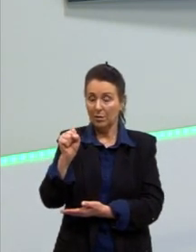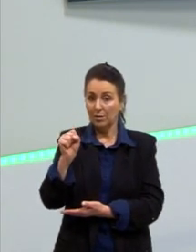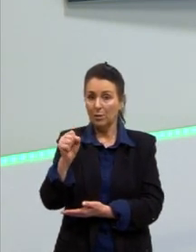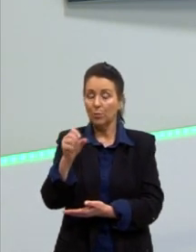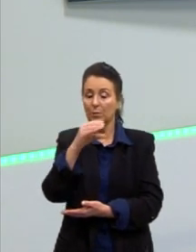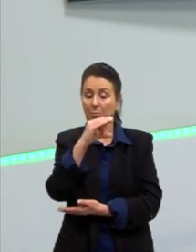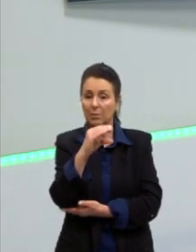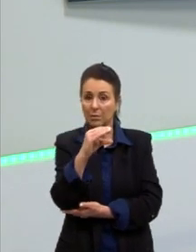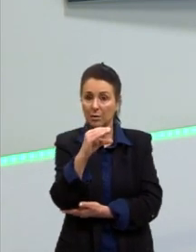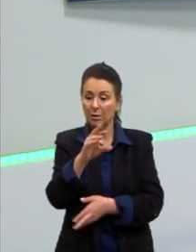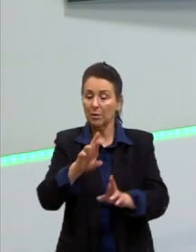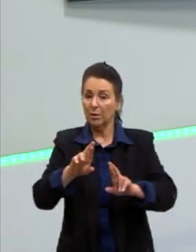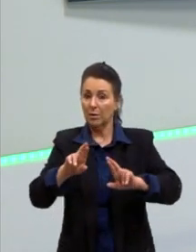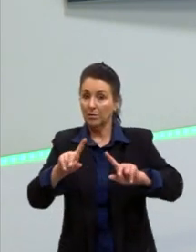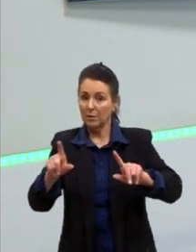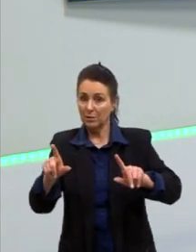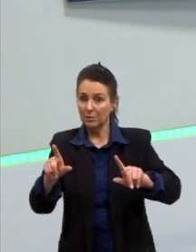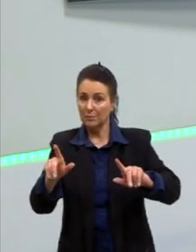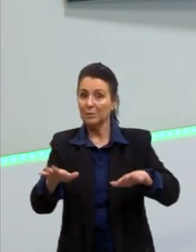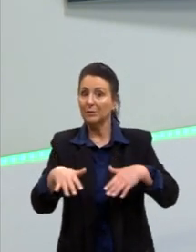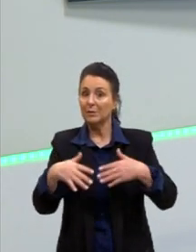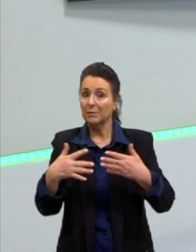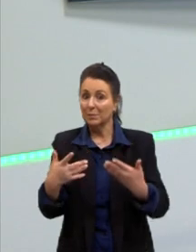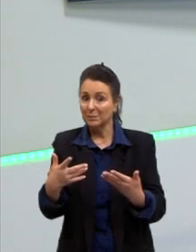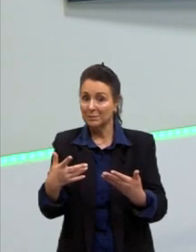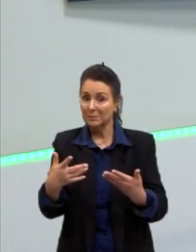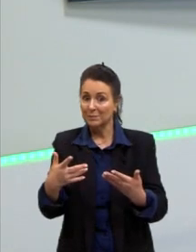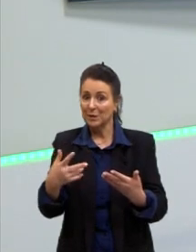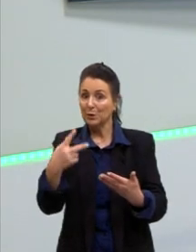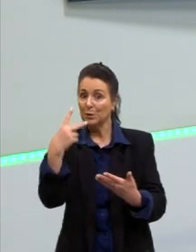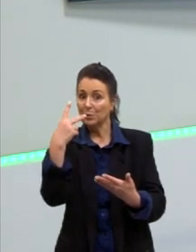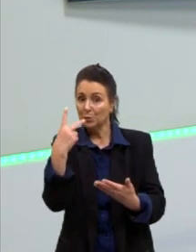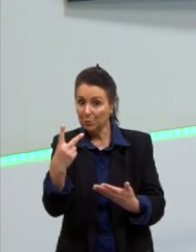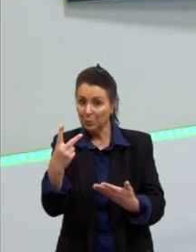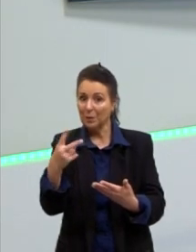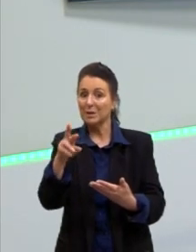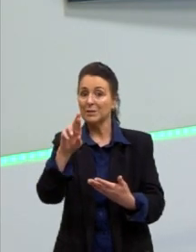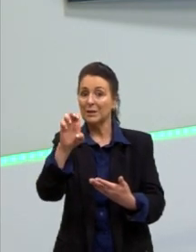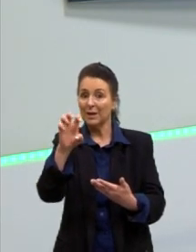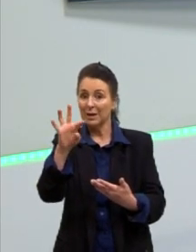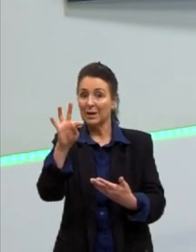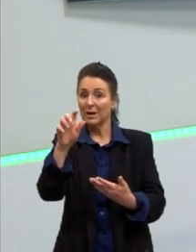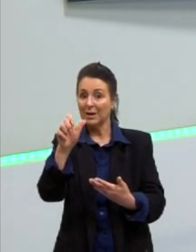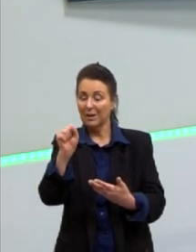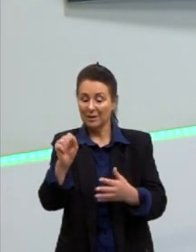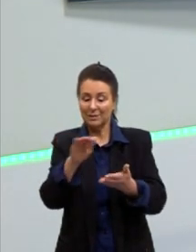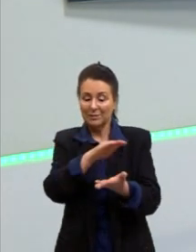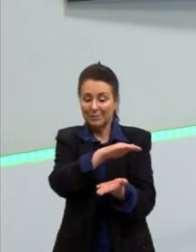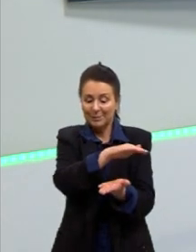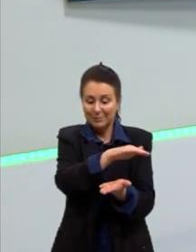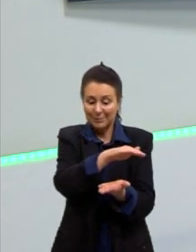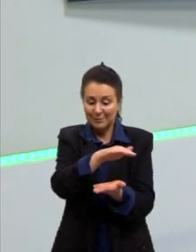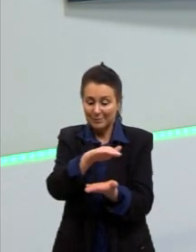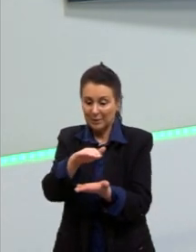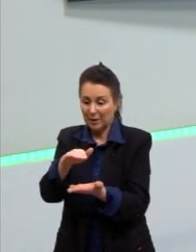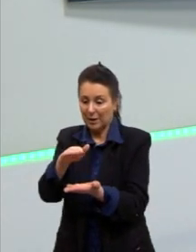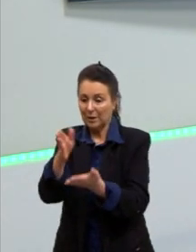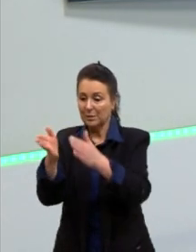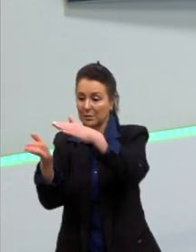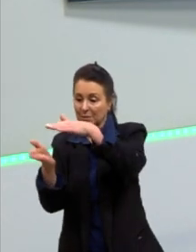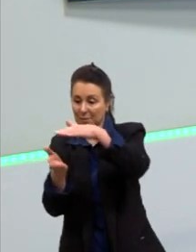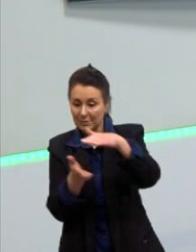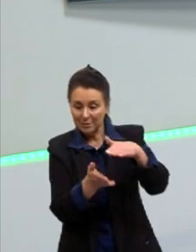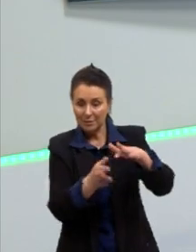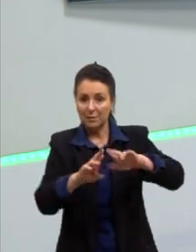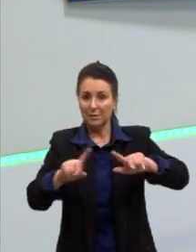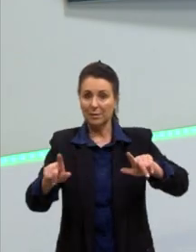valor do C sendo diferente, garante que elas são, então, duas retas paralelas diferentes. Nós precisamos, então, da